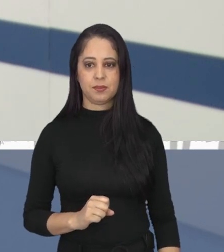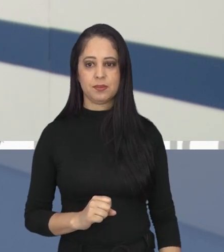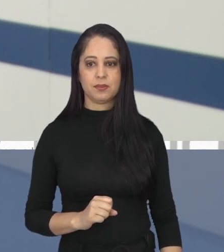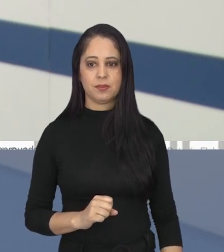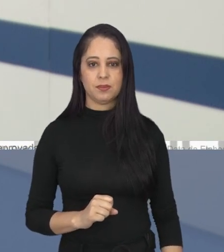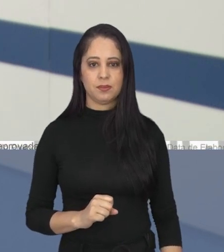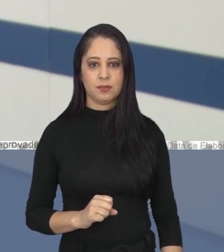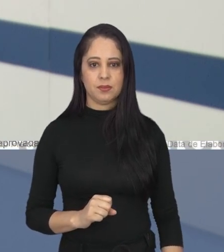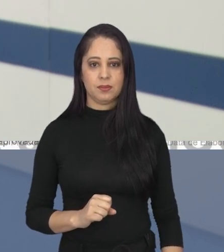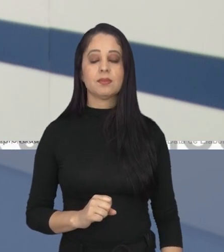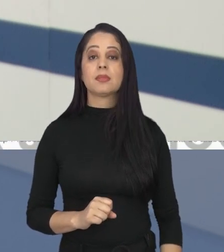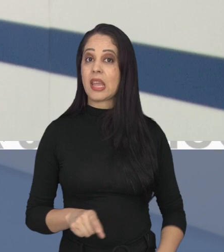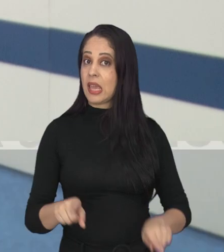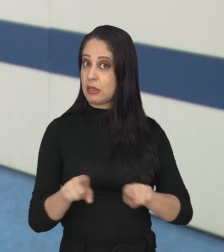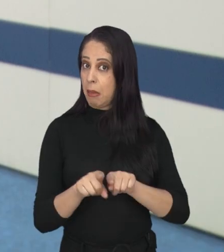.br